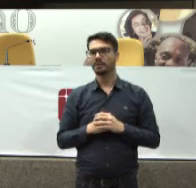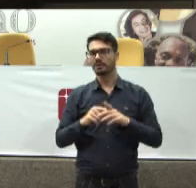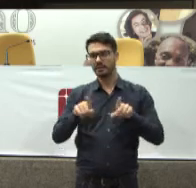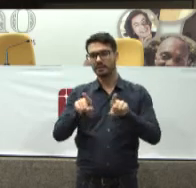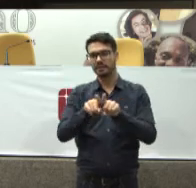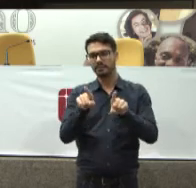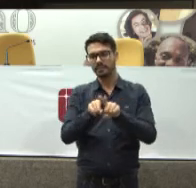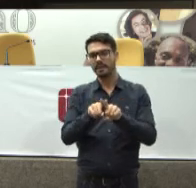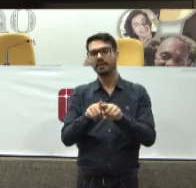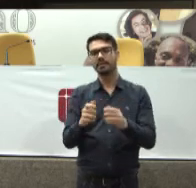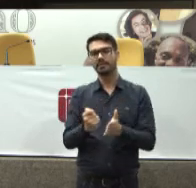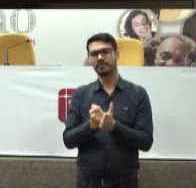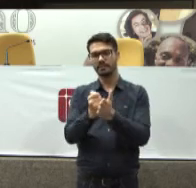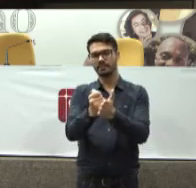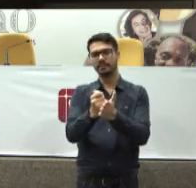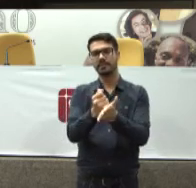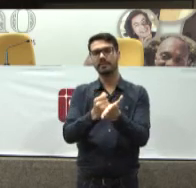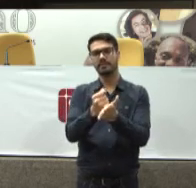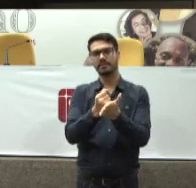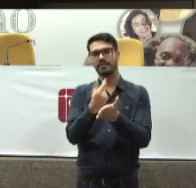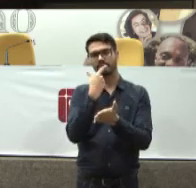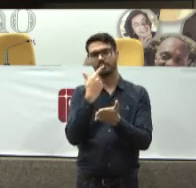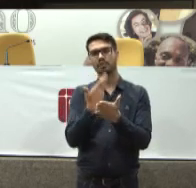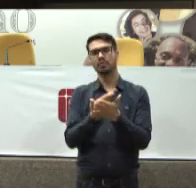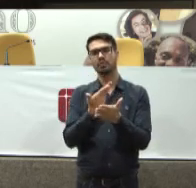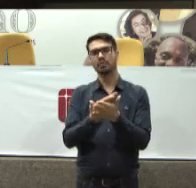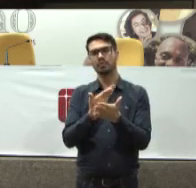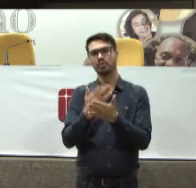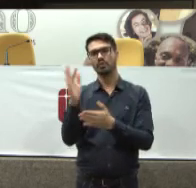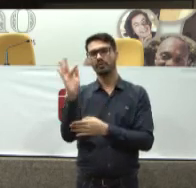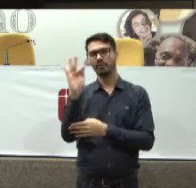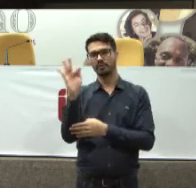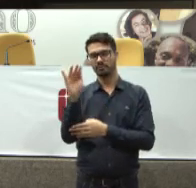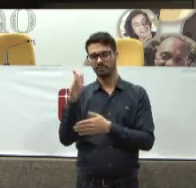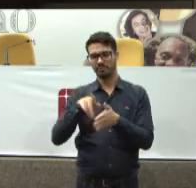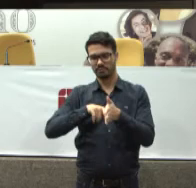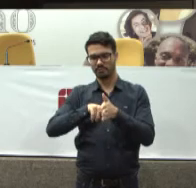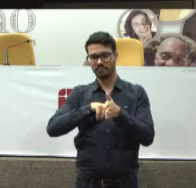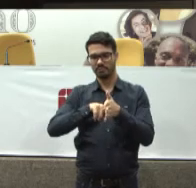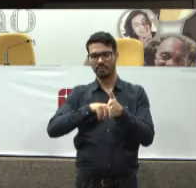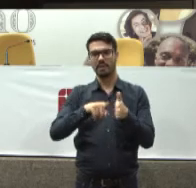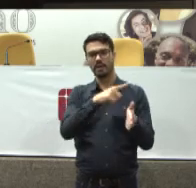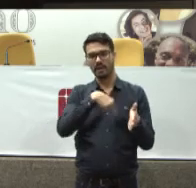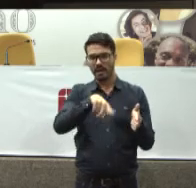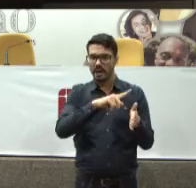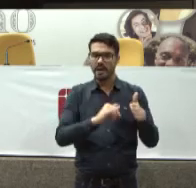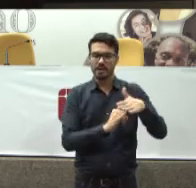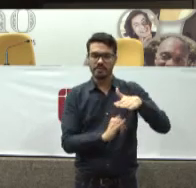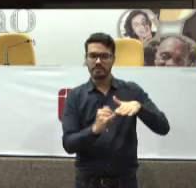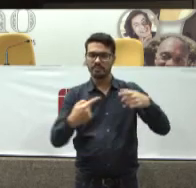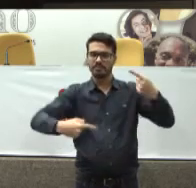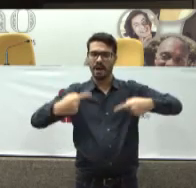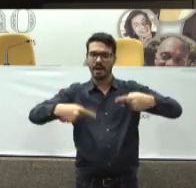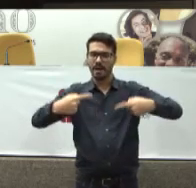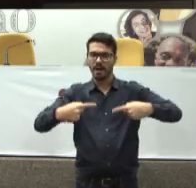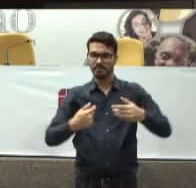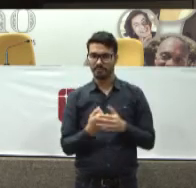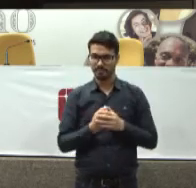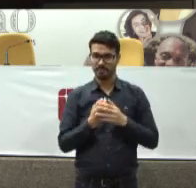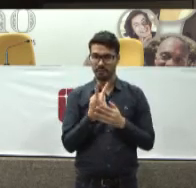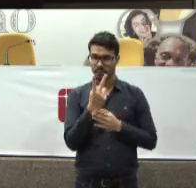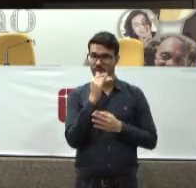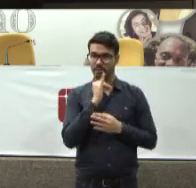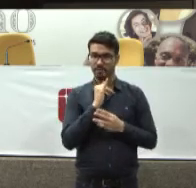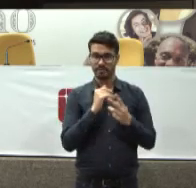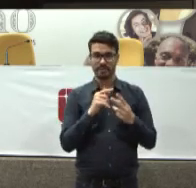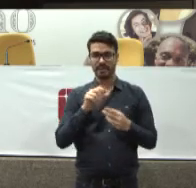farmacêutica É isso que os estudos Acadêmicos falam E focam É isso que as instituições Querem debater Só dois